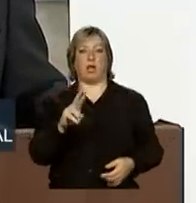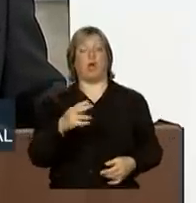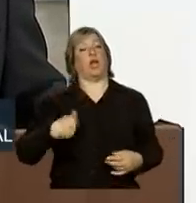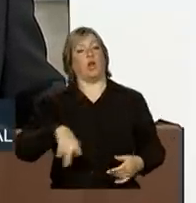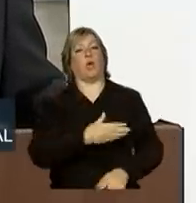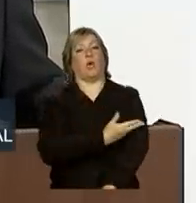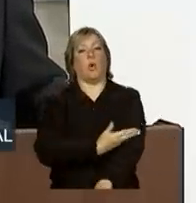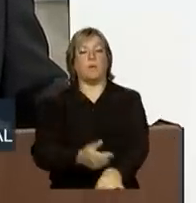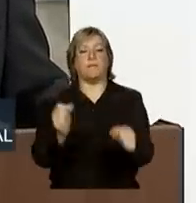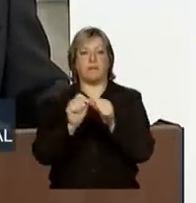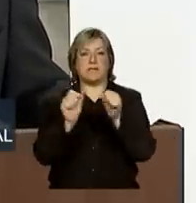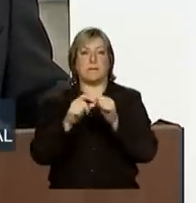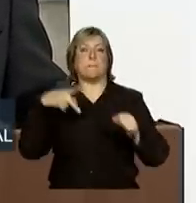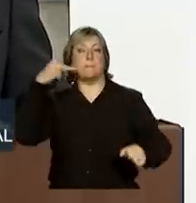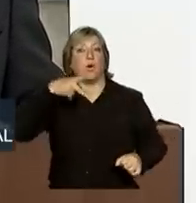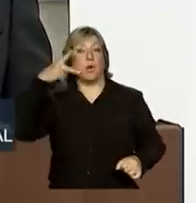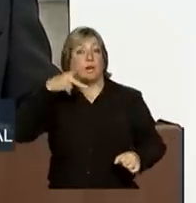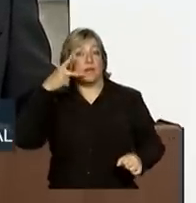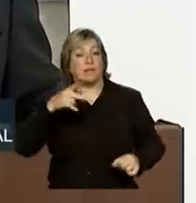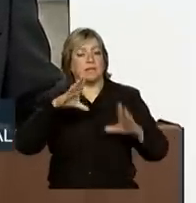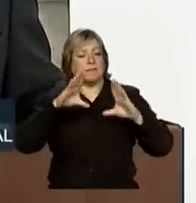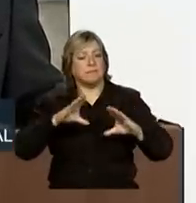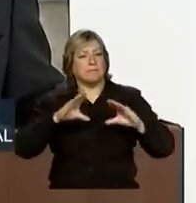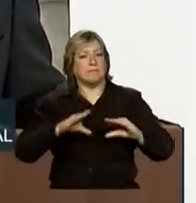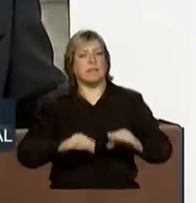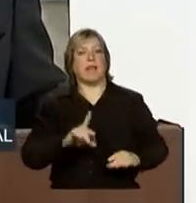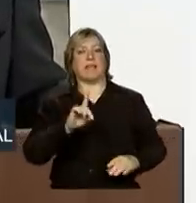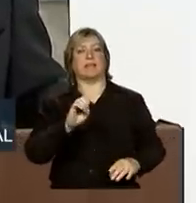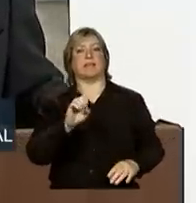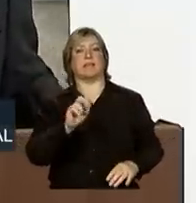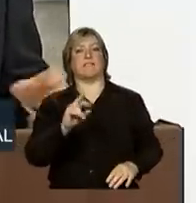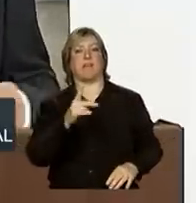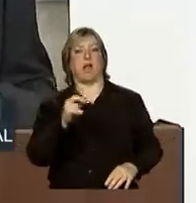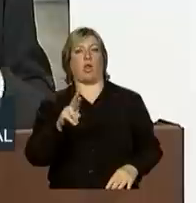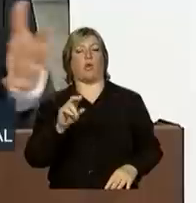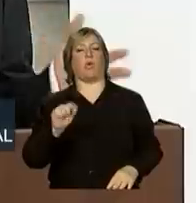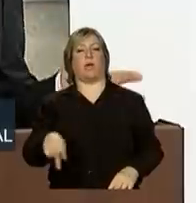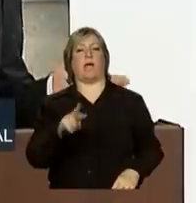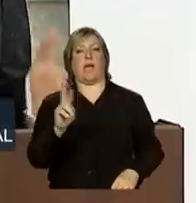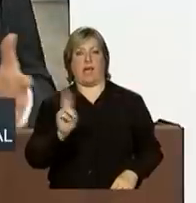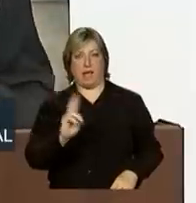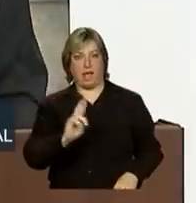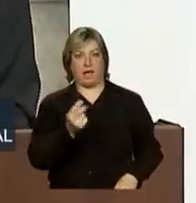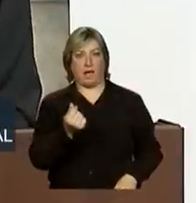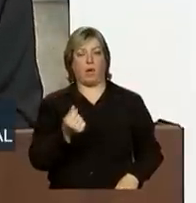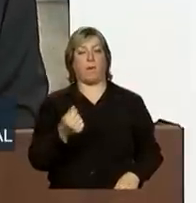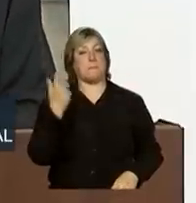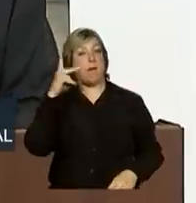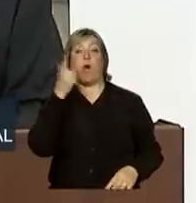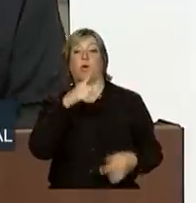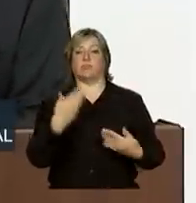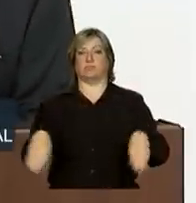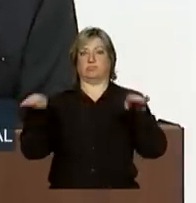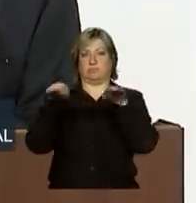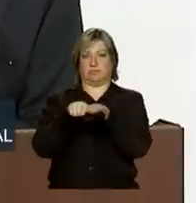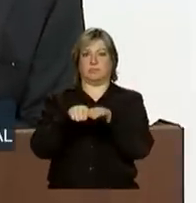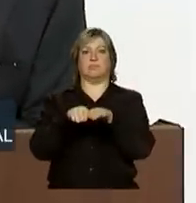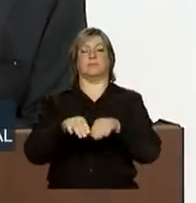praticar uma política de desvalorização do real, de modo a torná-lo mais competitivo.